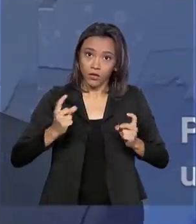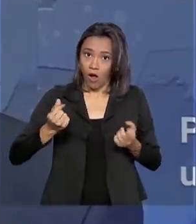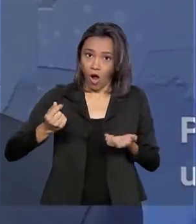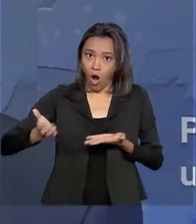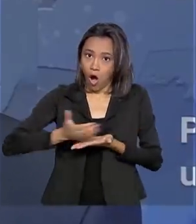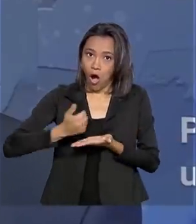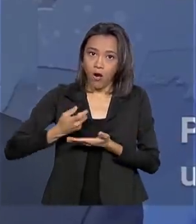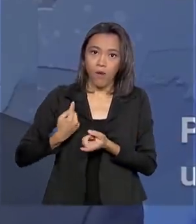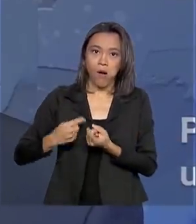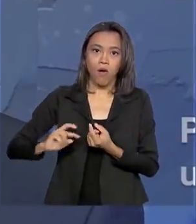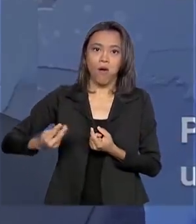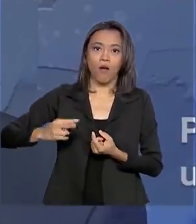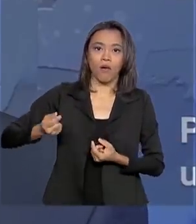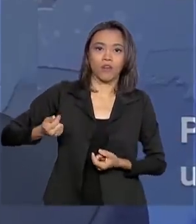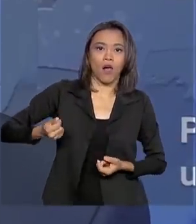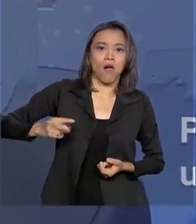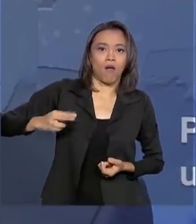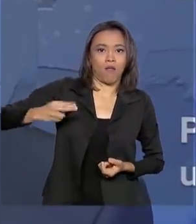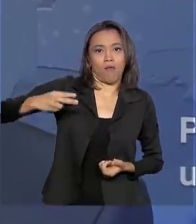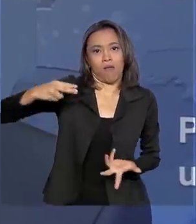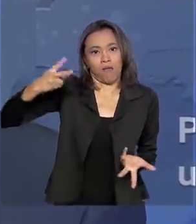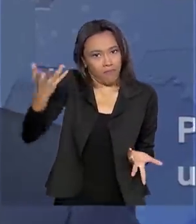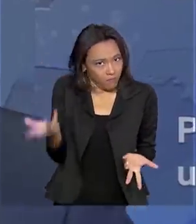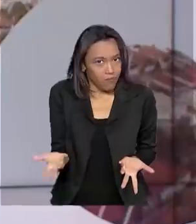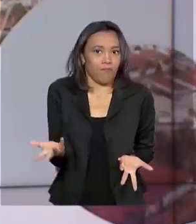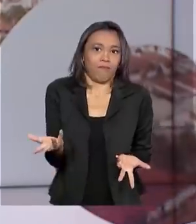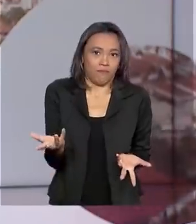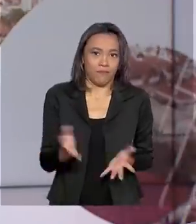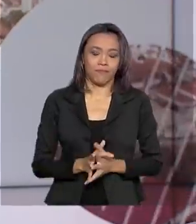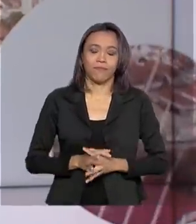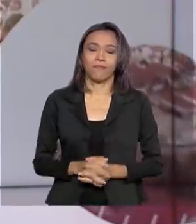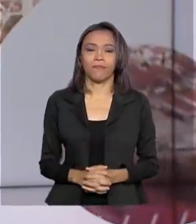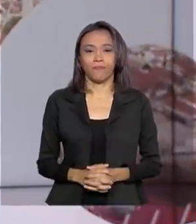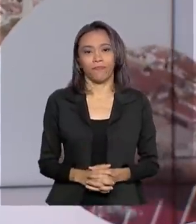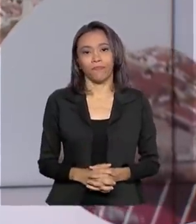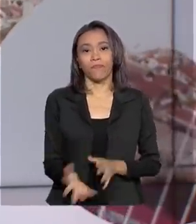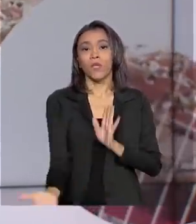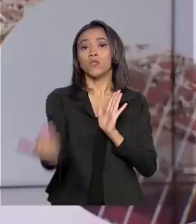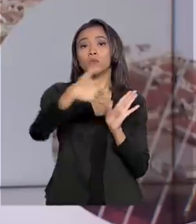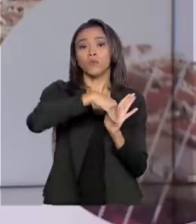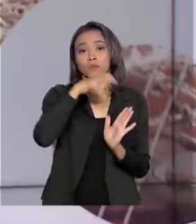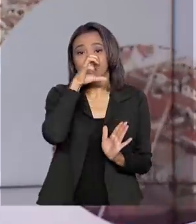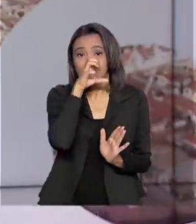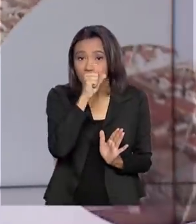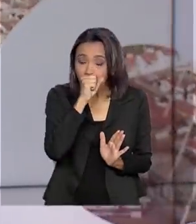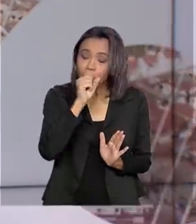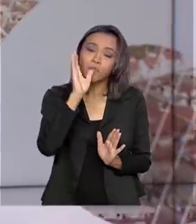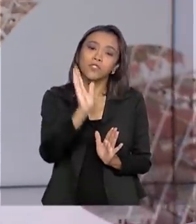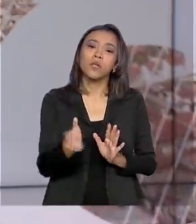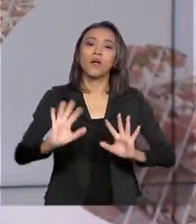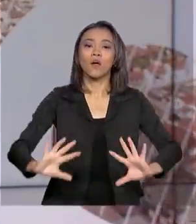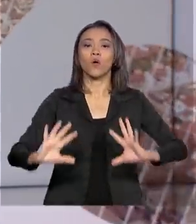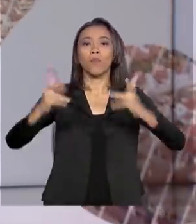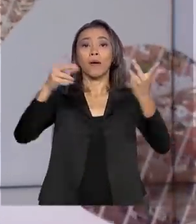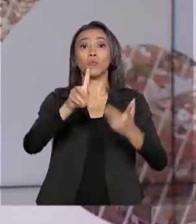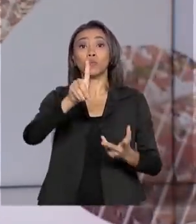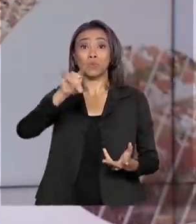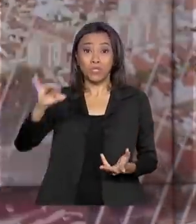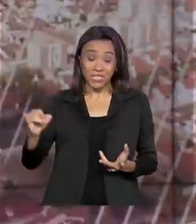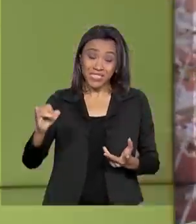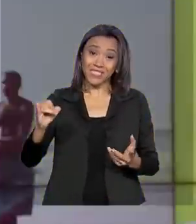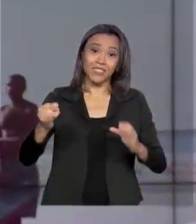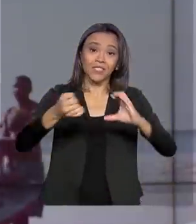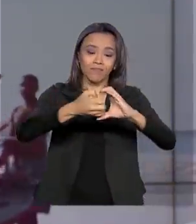e vai lucrar nesse investimento que ele vai fazer. No último sábado foi comemorado o Dia Mundial de Doenças